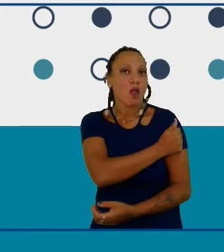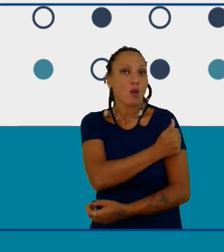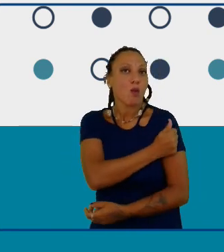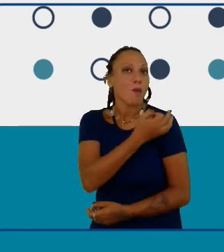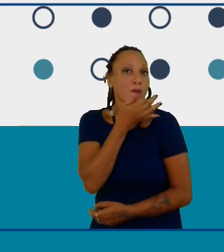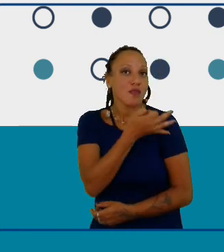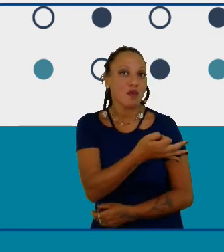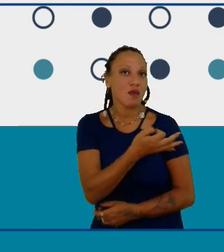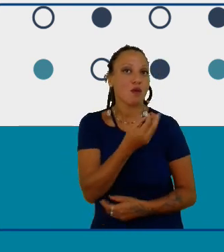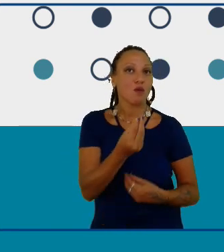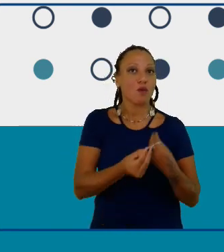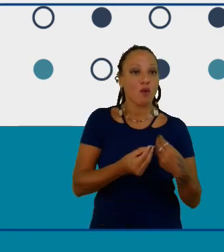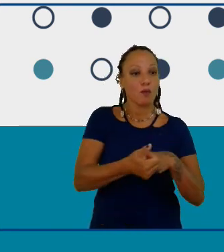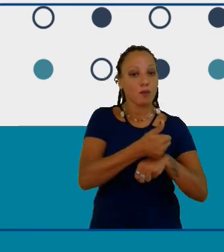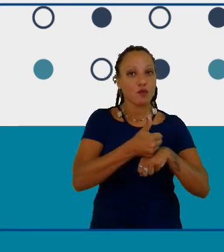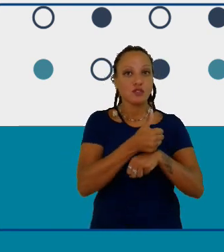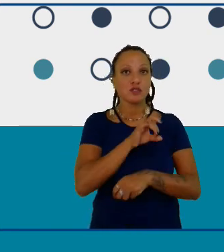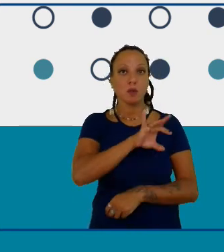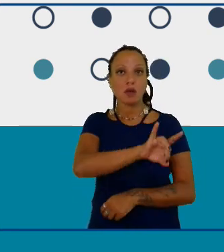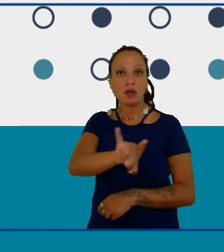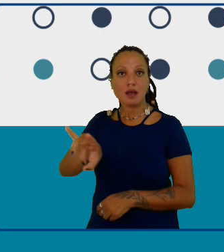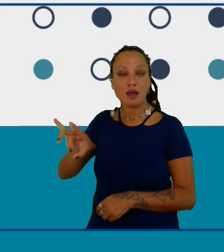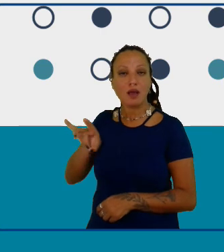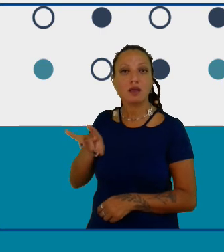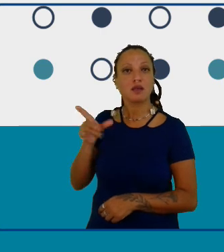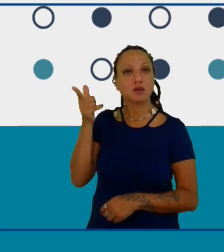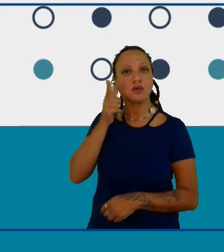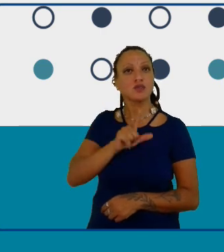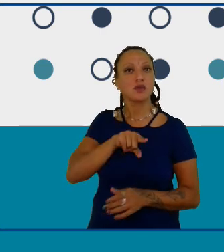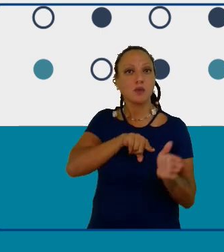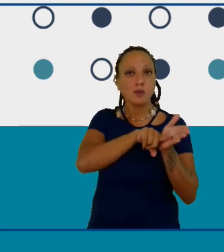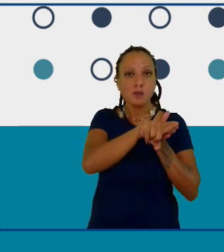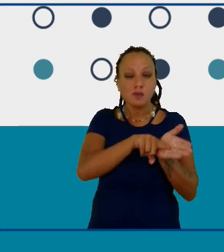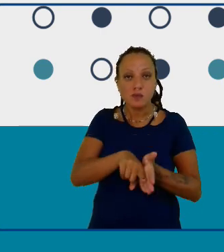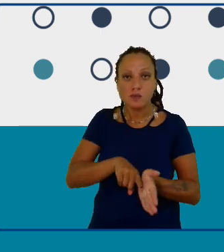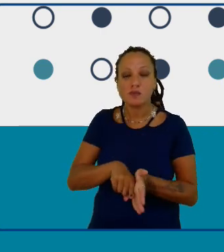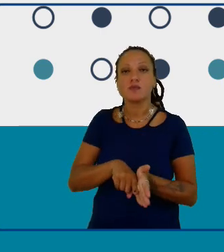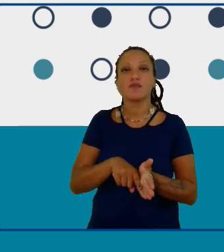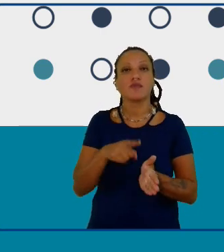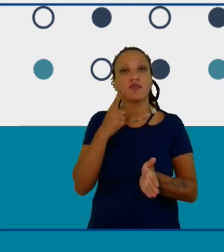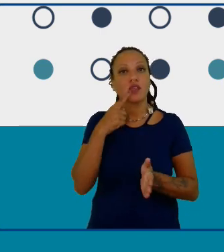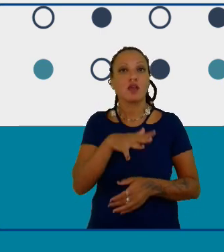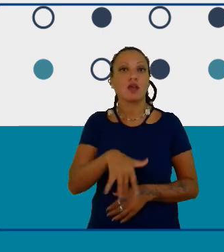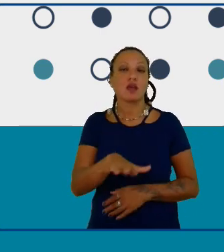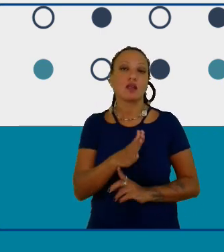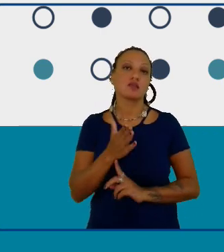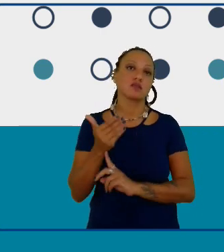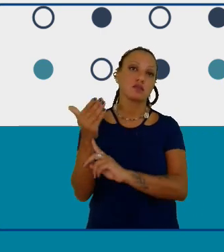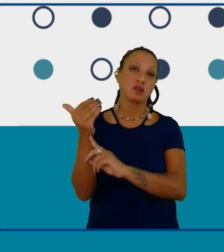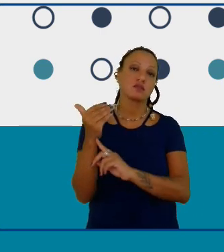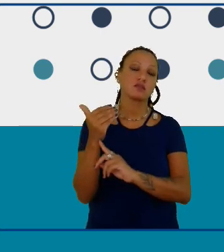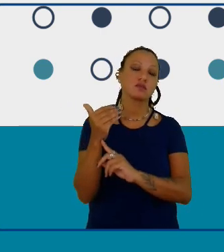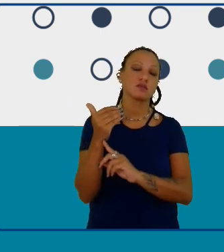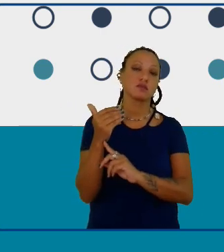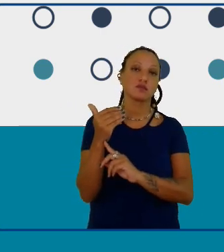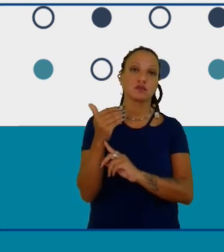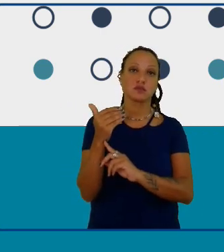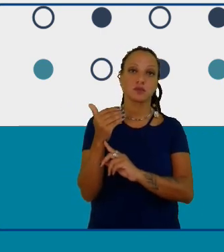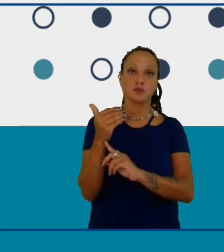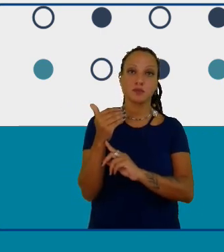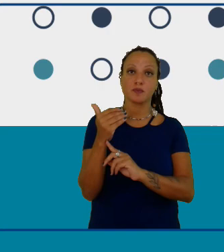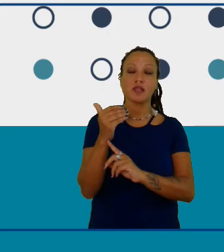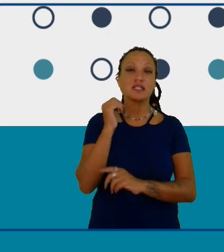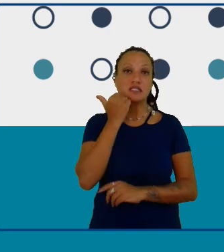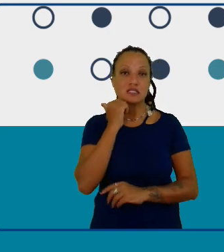carreiras e sobre enfim a área de ciência as áreas de ciências e tecnologias como área de estudo antes de mais